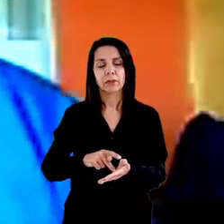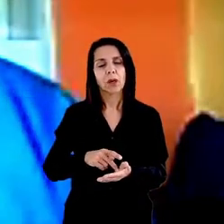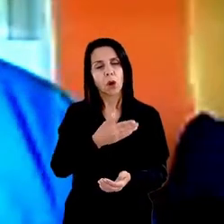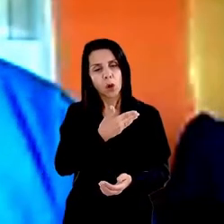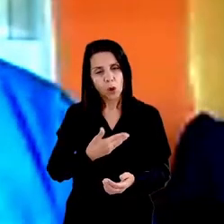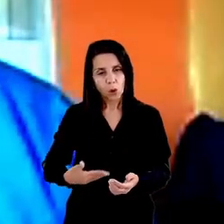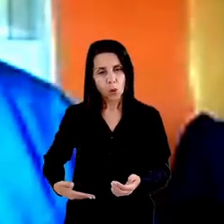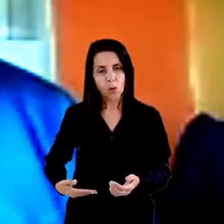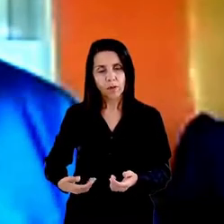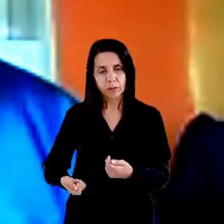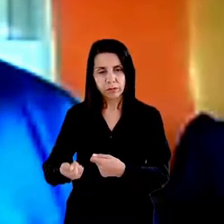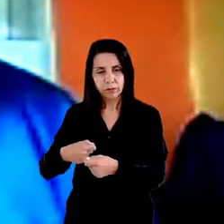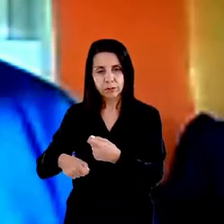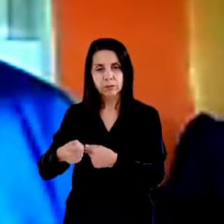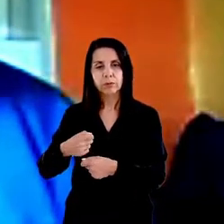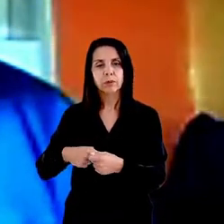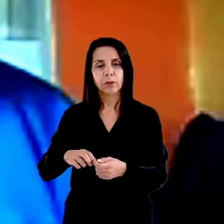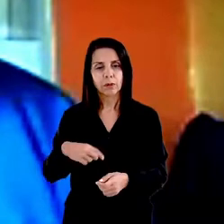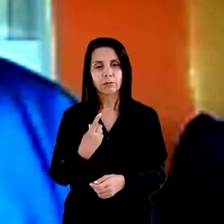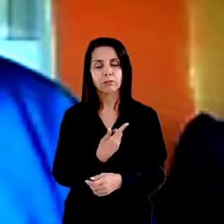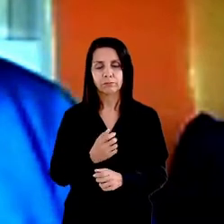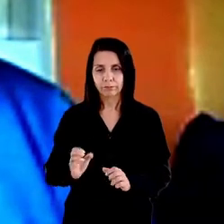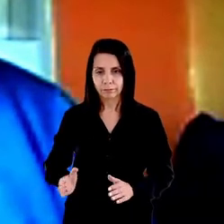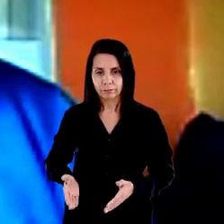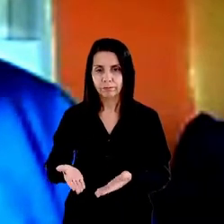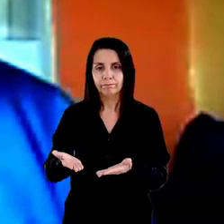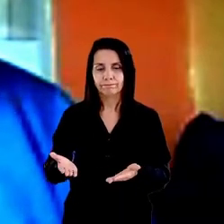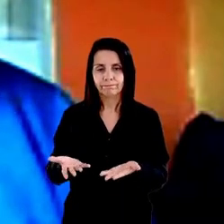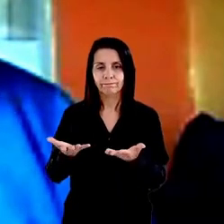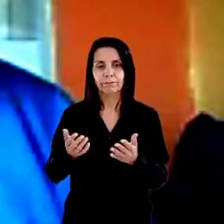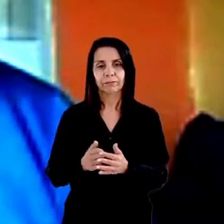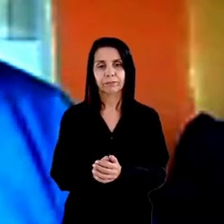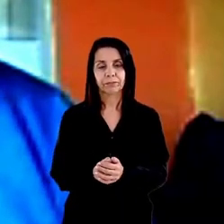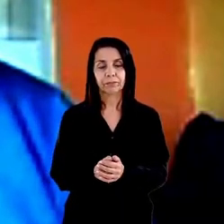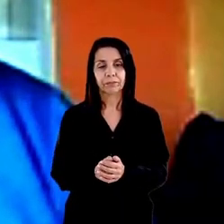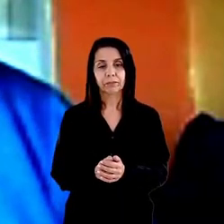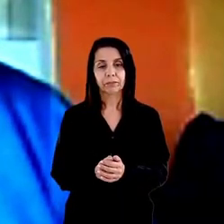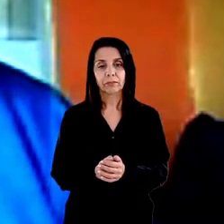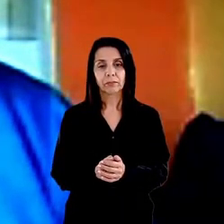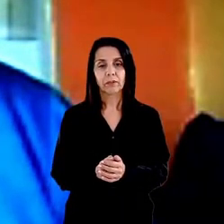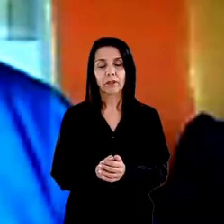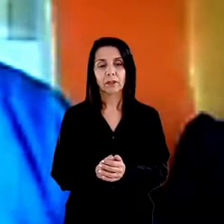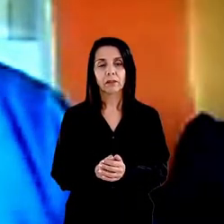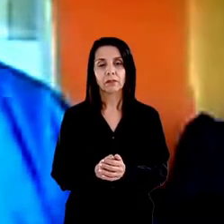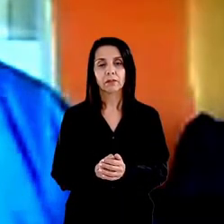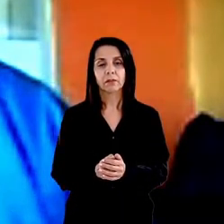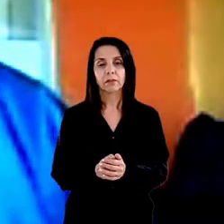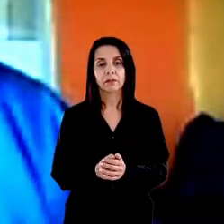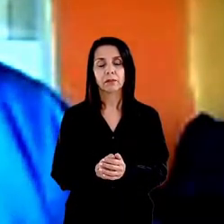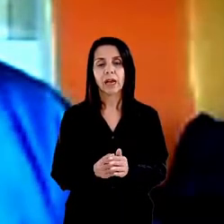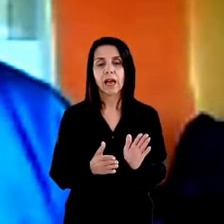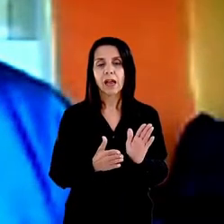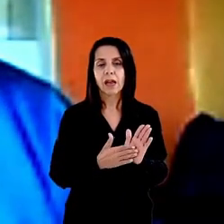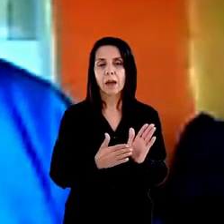federal ofertados a essa população a campanha em defesa dos direitos da população em situação de rua